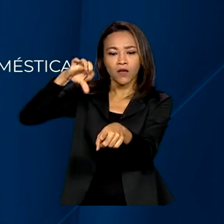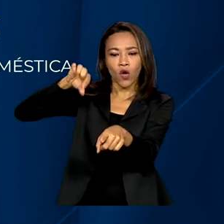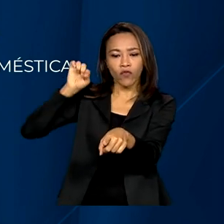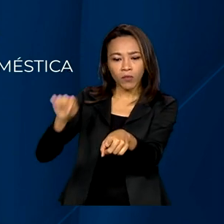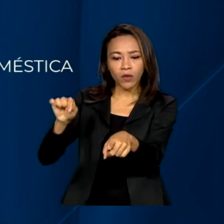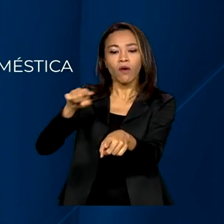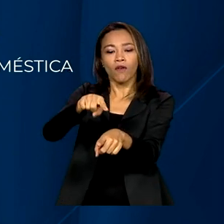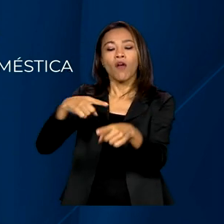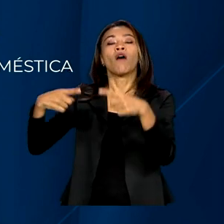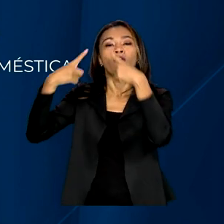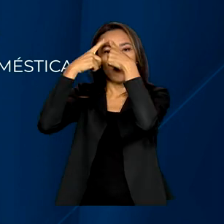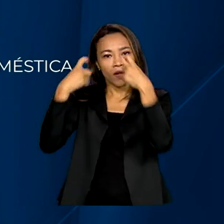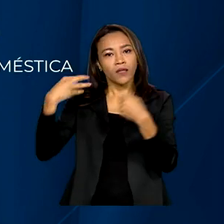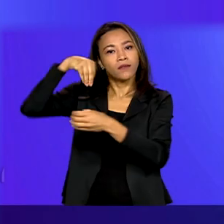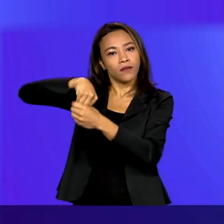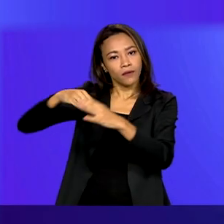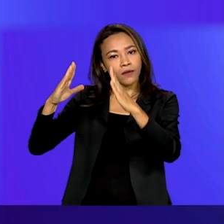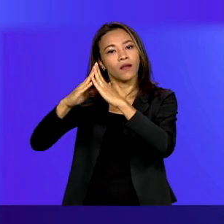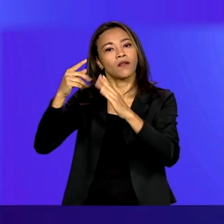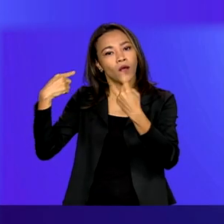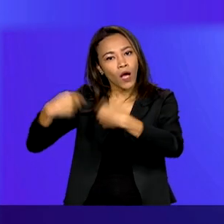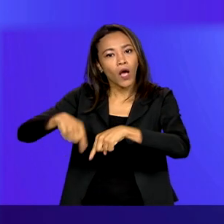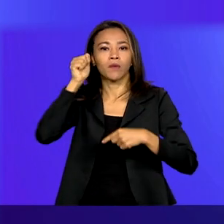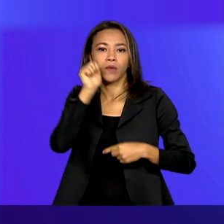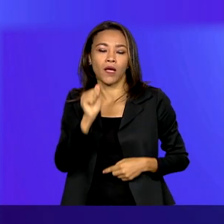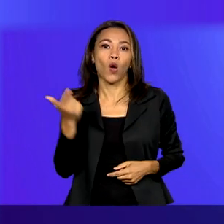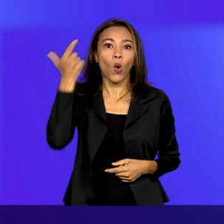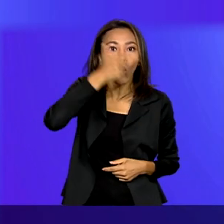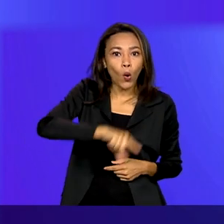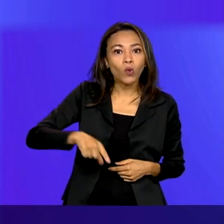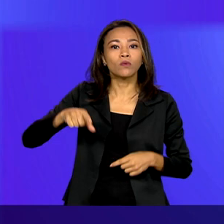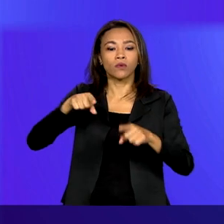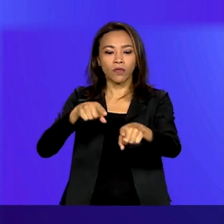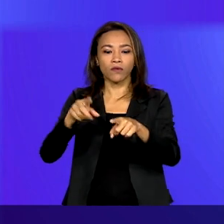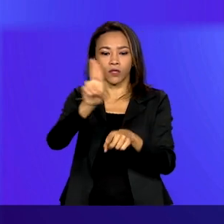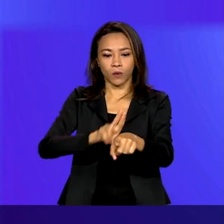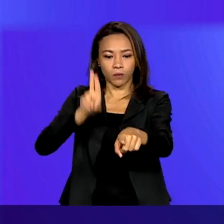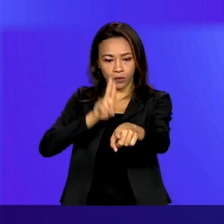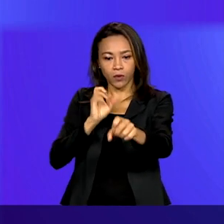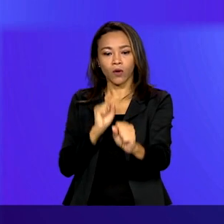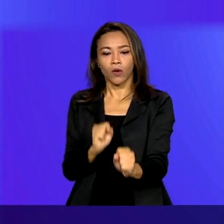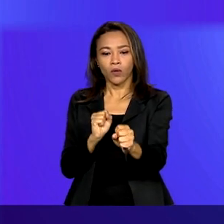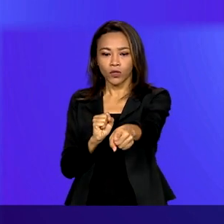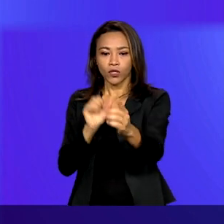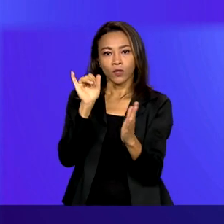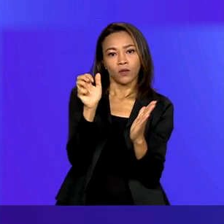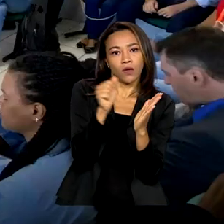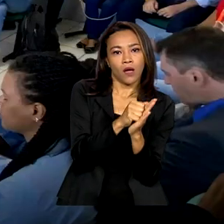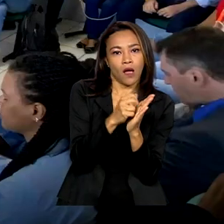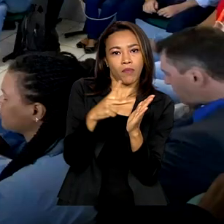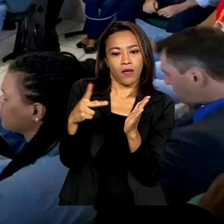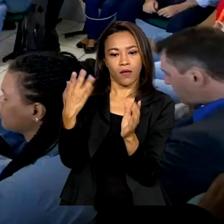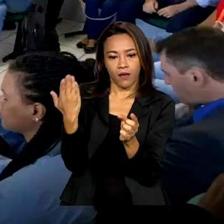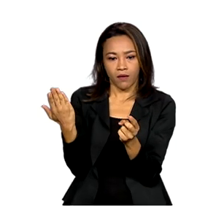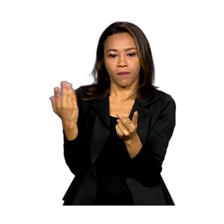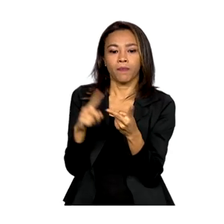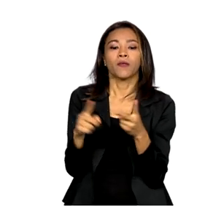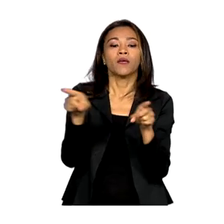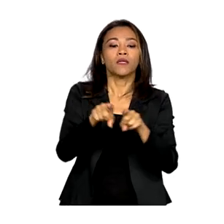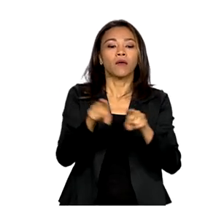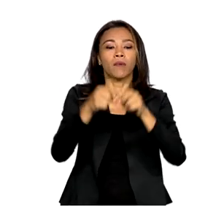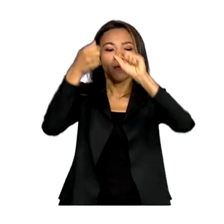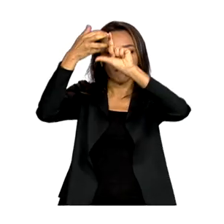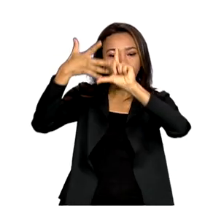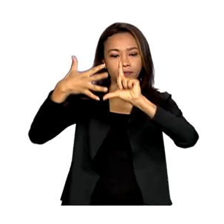domésticas contra mulheres. Outros canais são o aplicativo Direitos Humanos Brasil e a página da